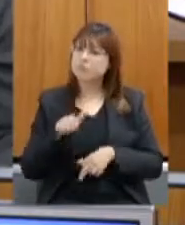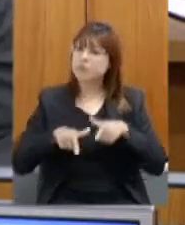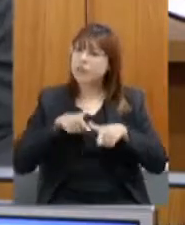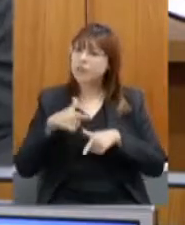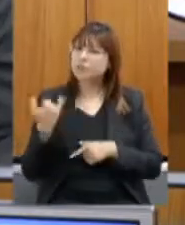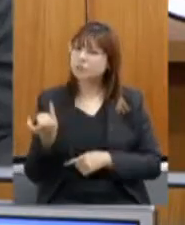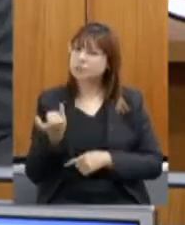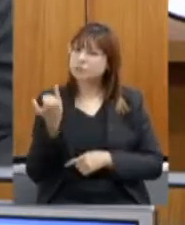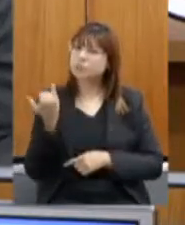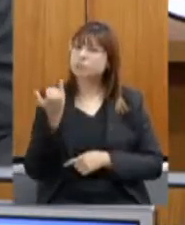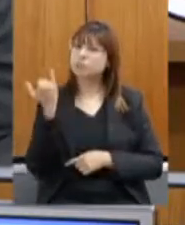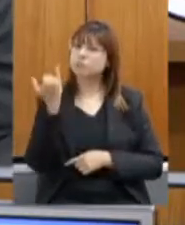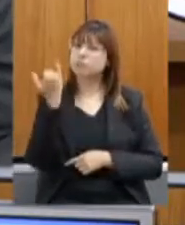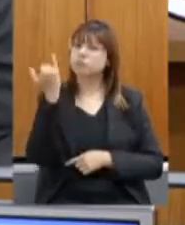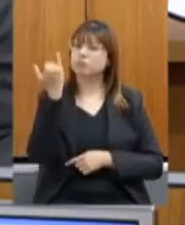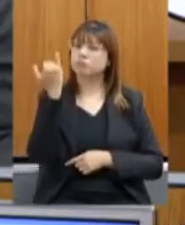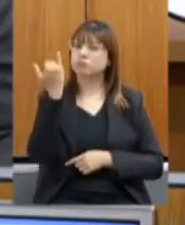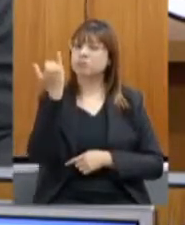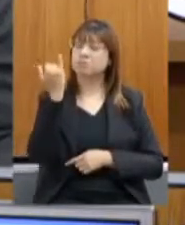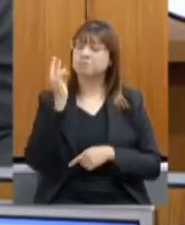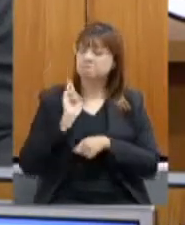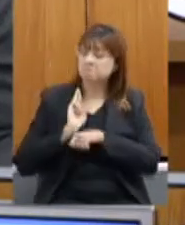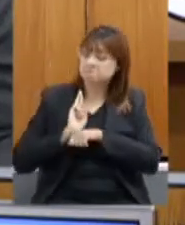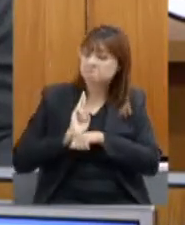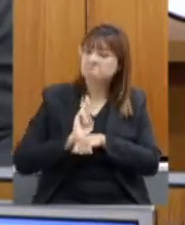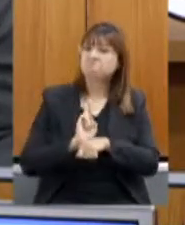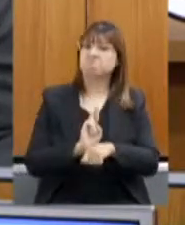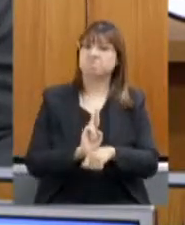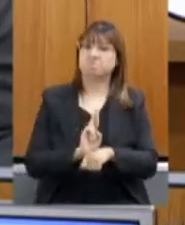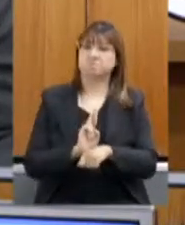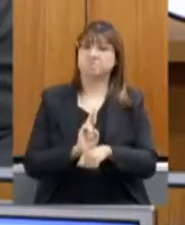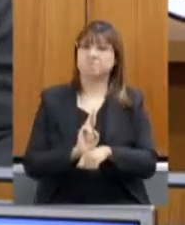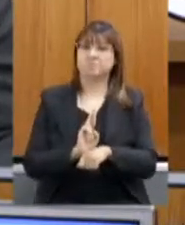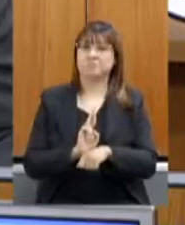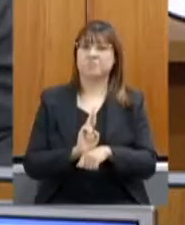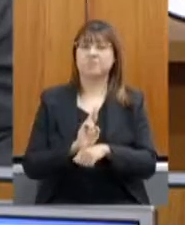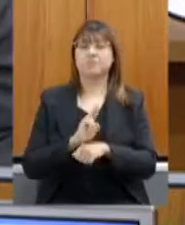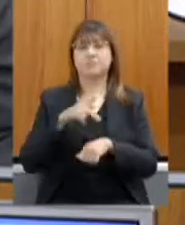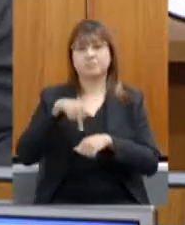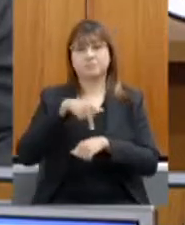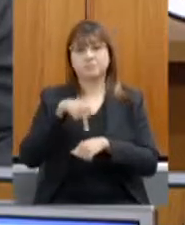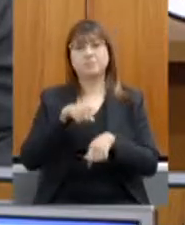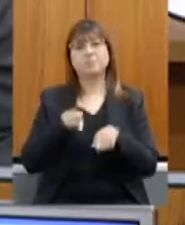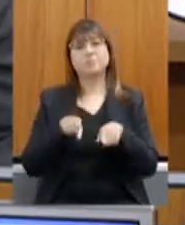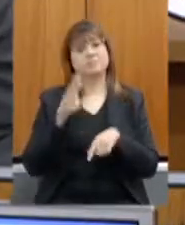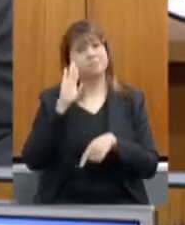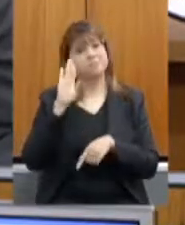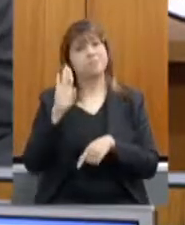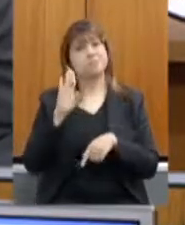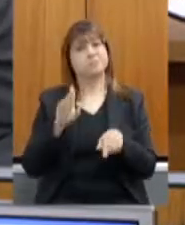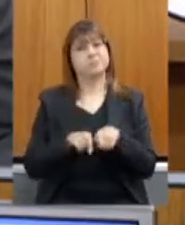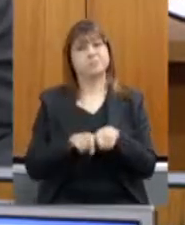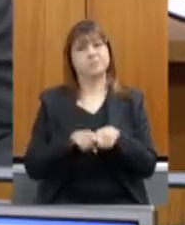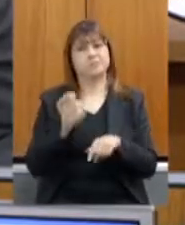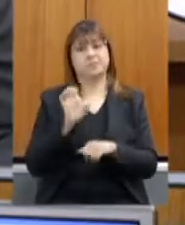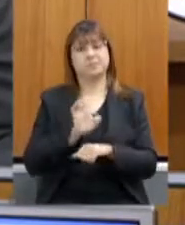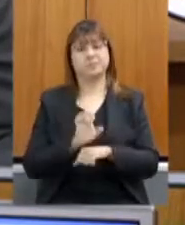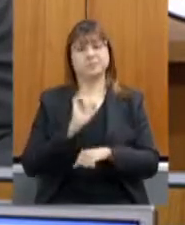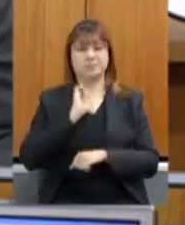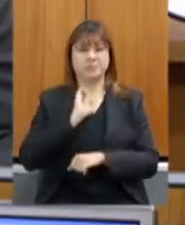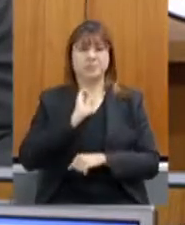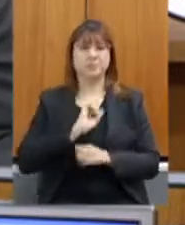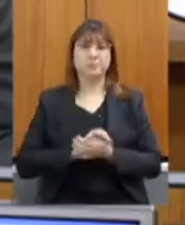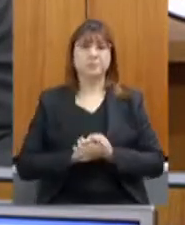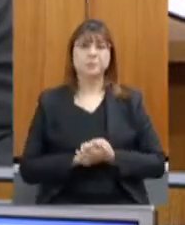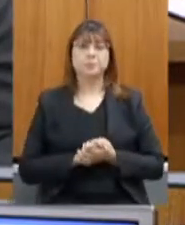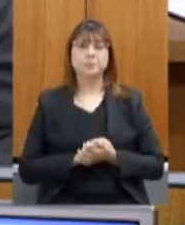e que representa tanto para o nosso país especialmente para o nosso estado a gente sabe das